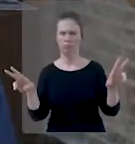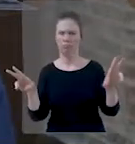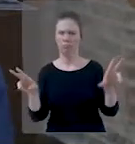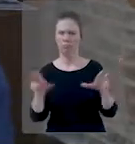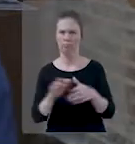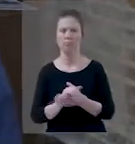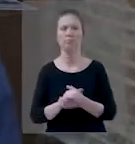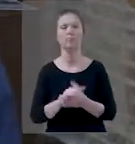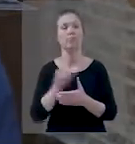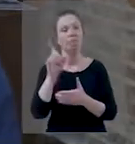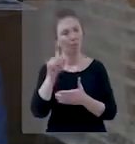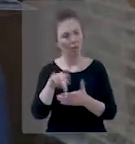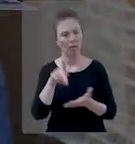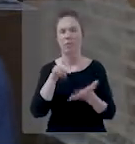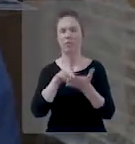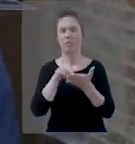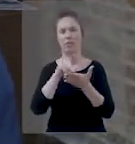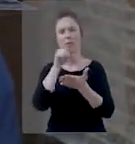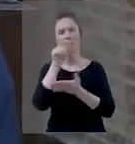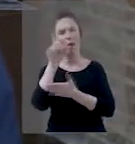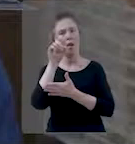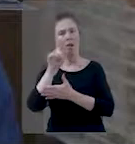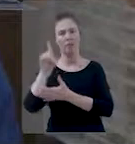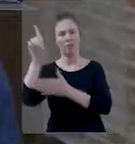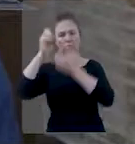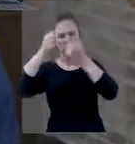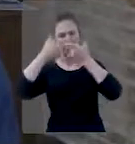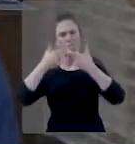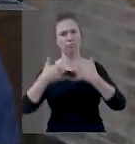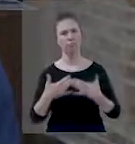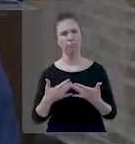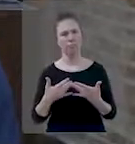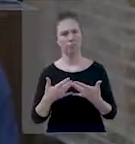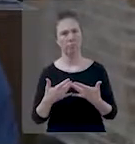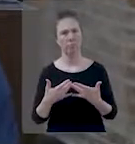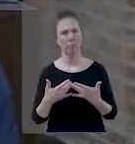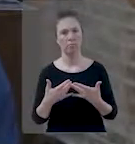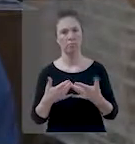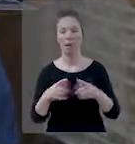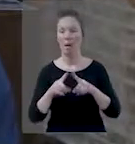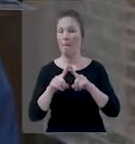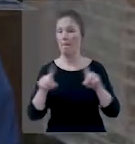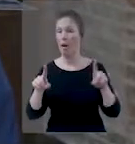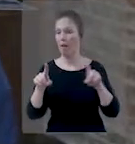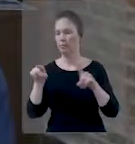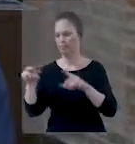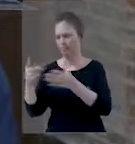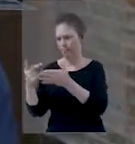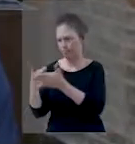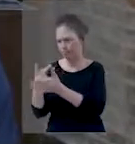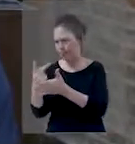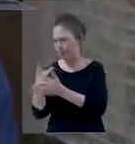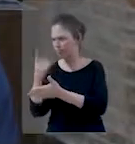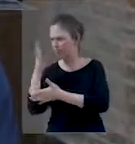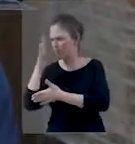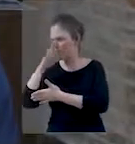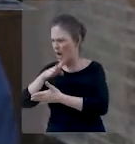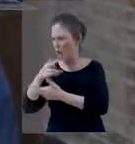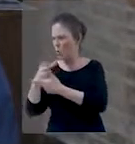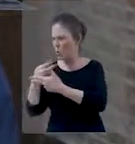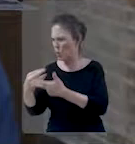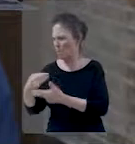Então, desculpem, esta é a verdade que a palavra de Deus nos apresenta. E aí diz ele, mas se o perverso